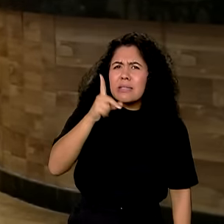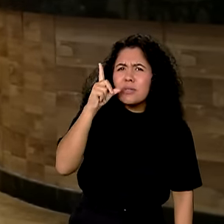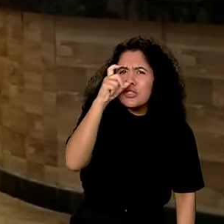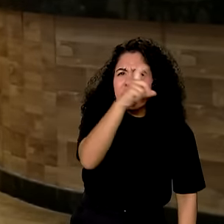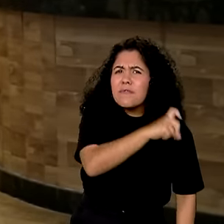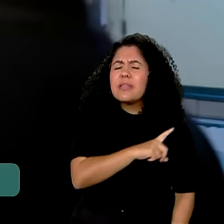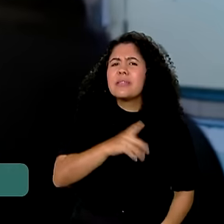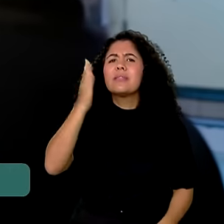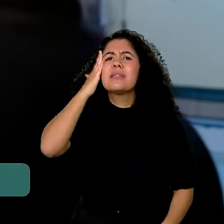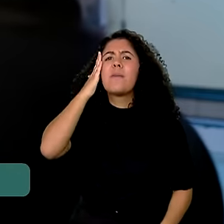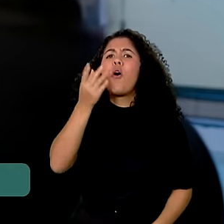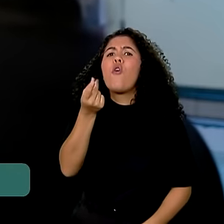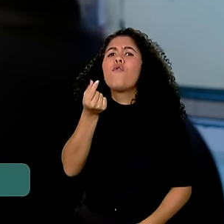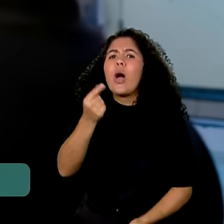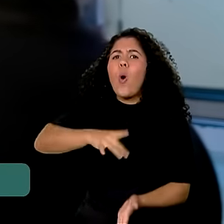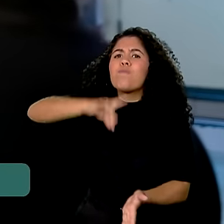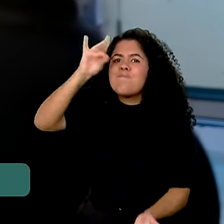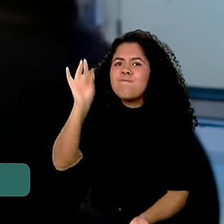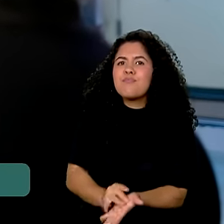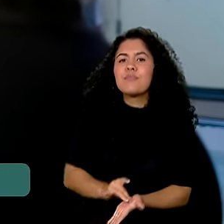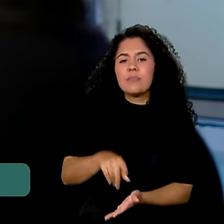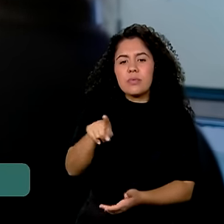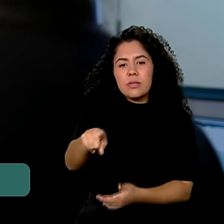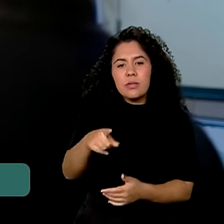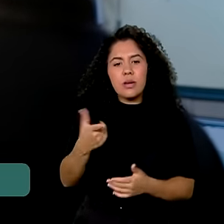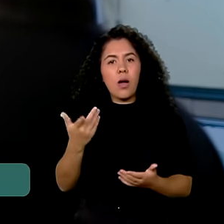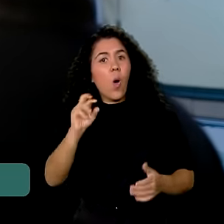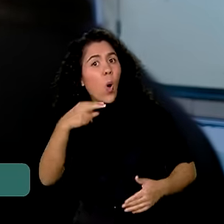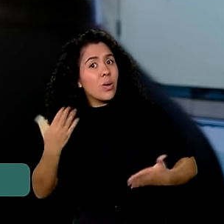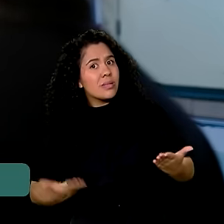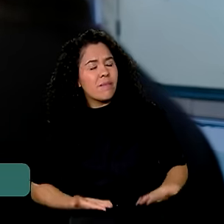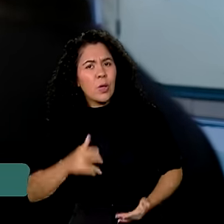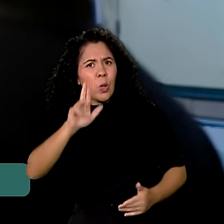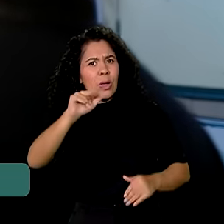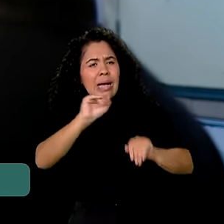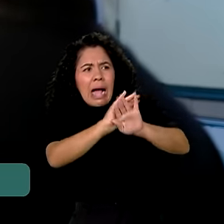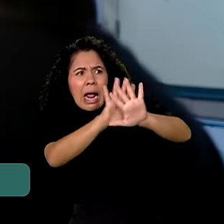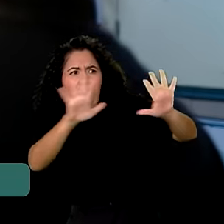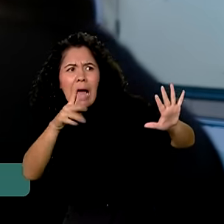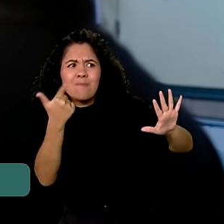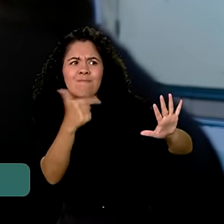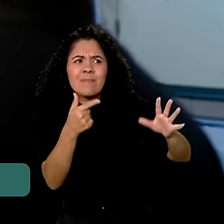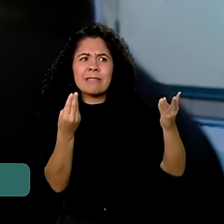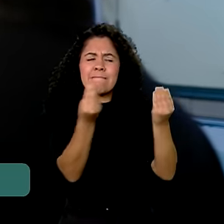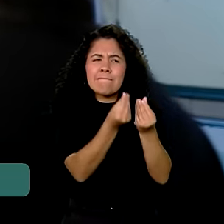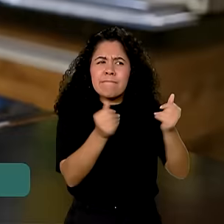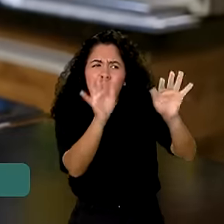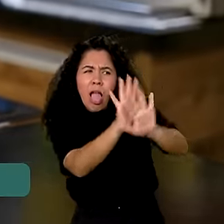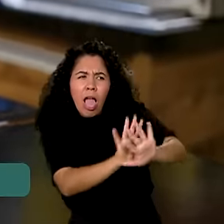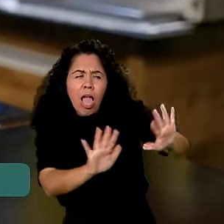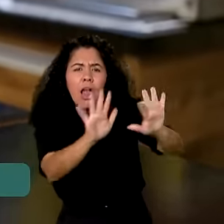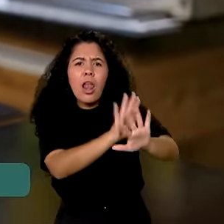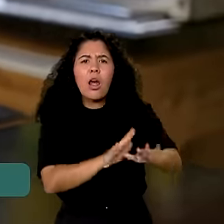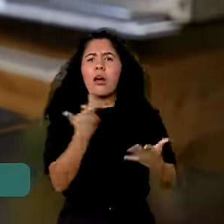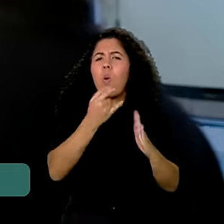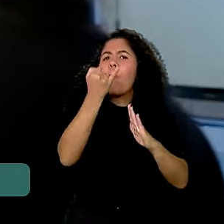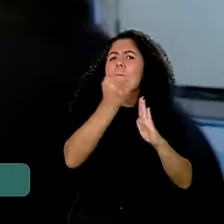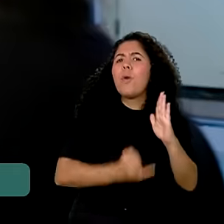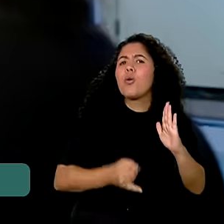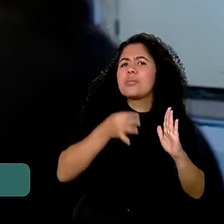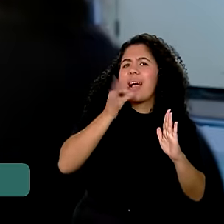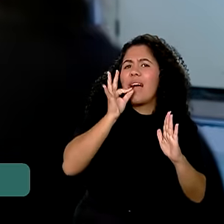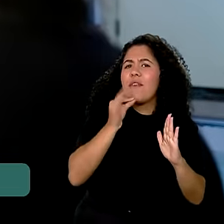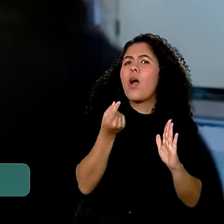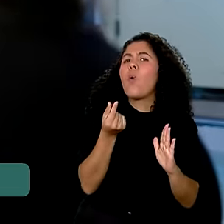real valor de um produto ou serviço. Nunca ficou muito claro para quem consome quanto de imposto tem em um simples cafezinho, por exemplo.